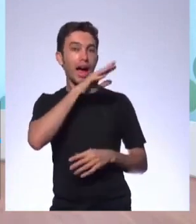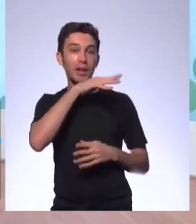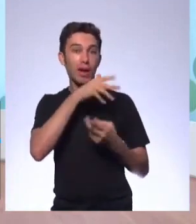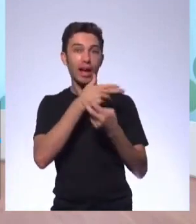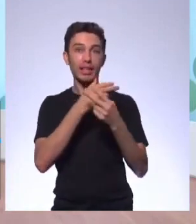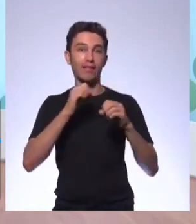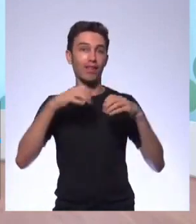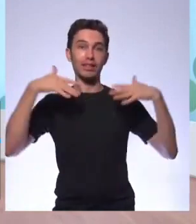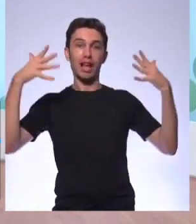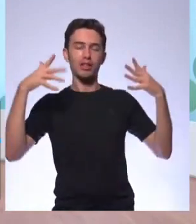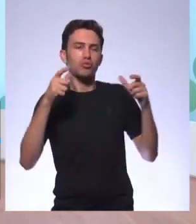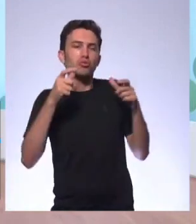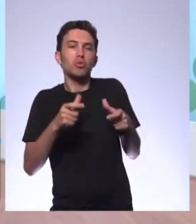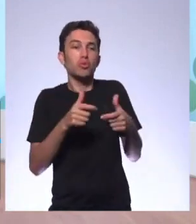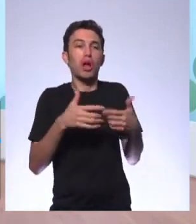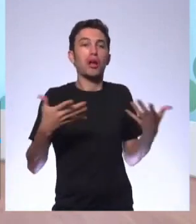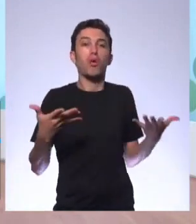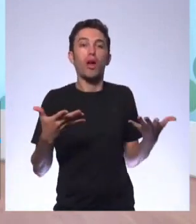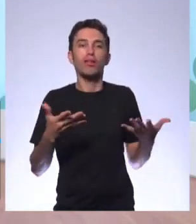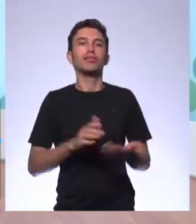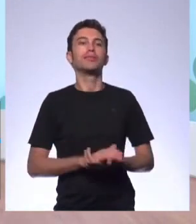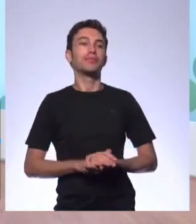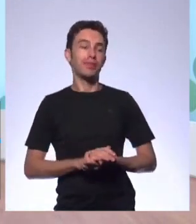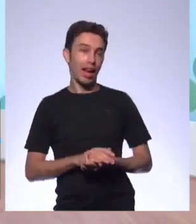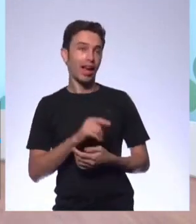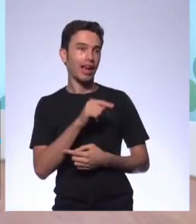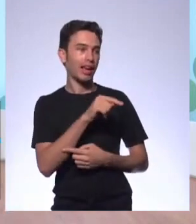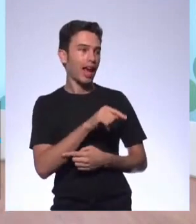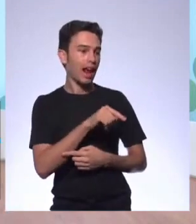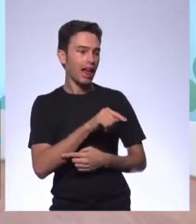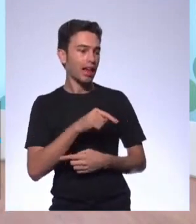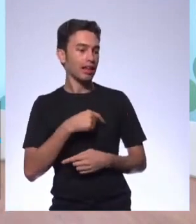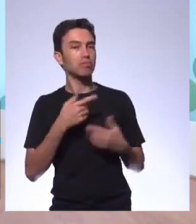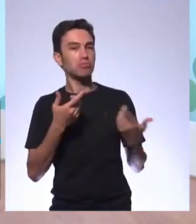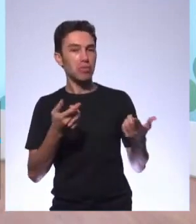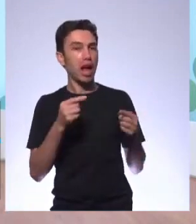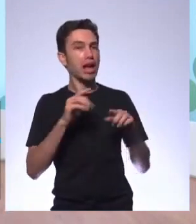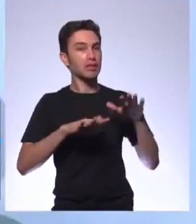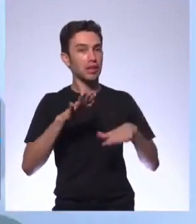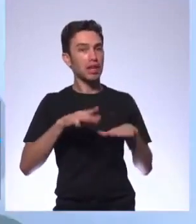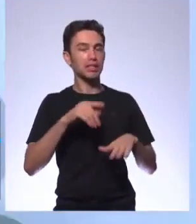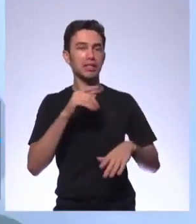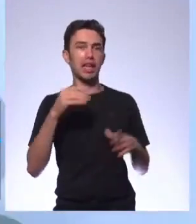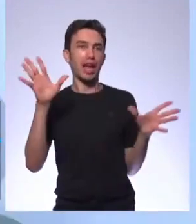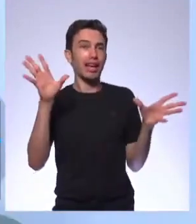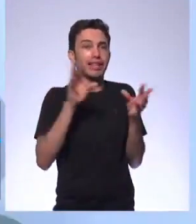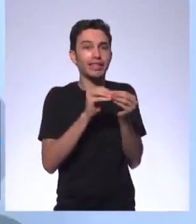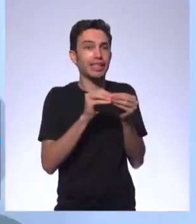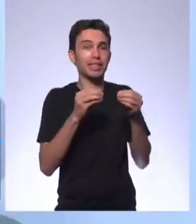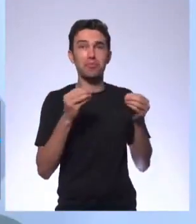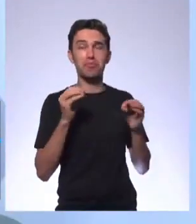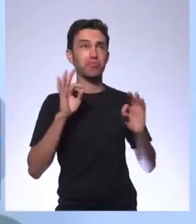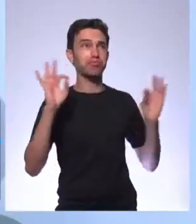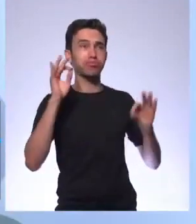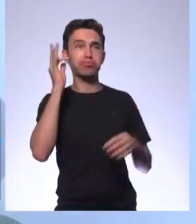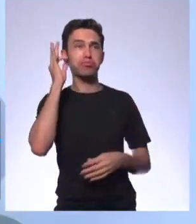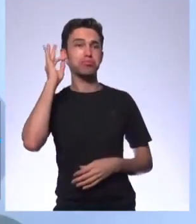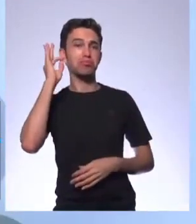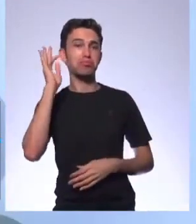está falando, Animais Fantásticos e Onde Habitam, dependendo do público, por mais que a sua resenha seja maravilhosa, essa pessoa não tem